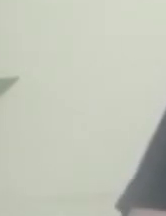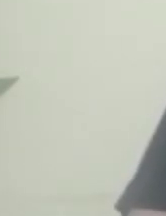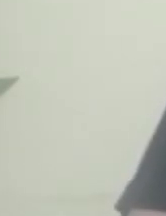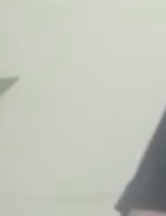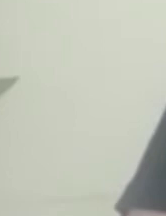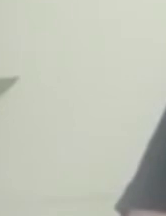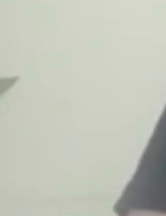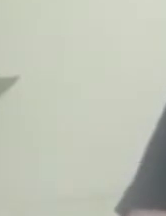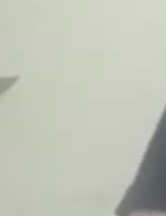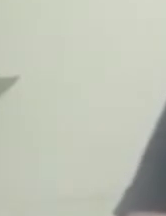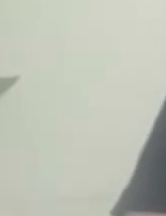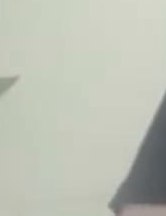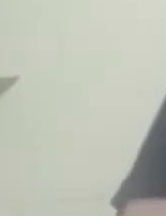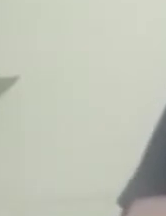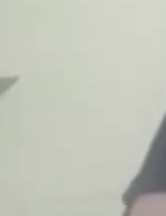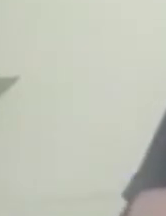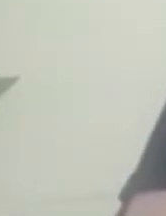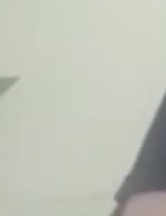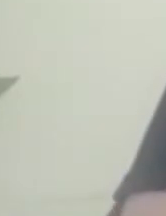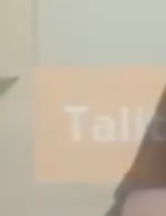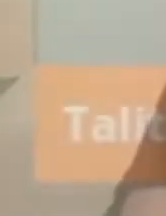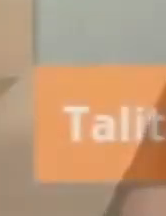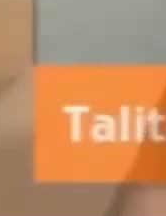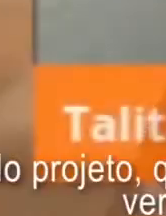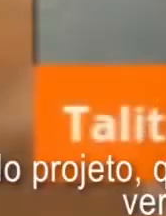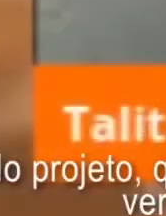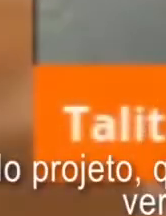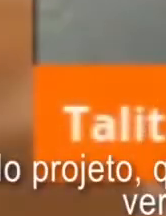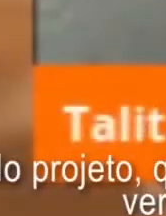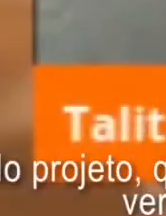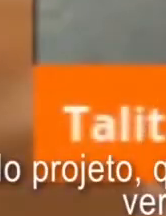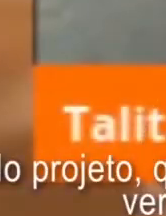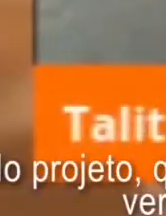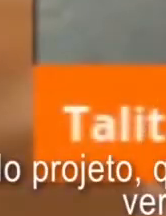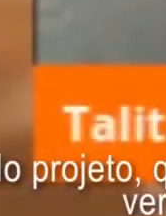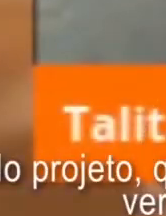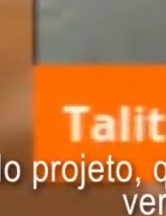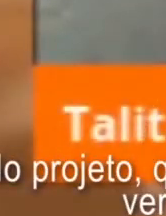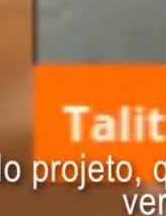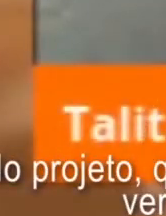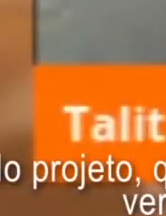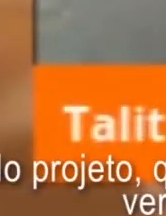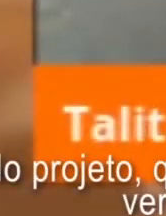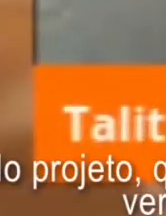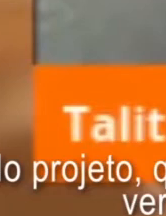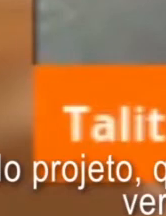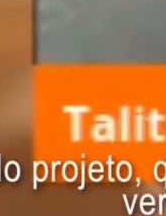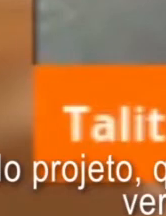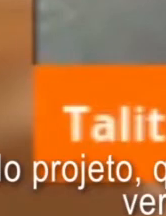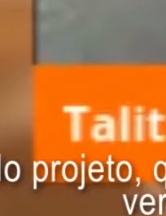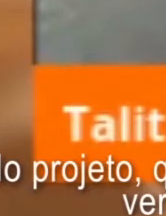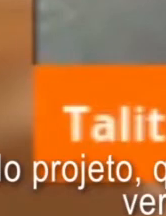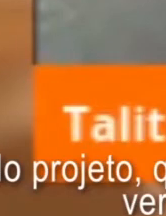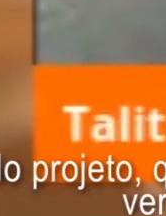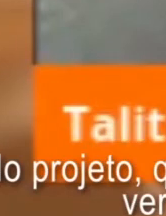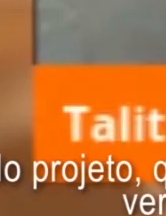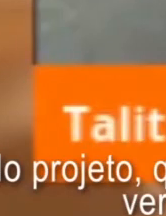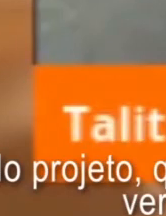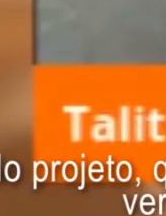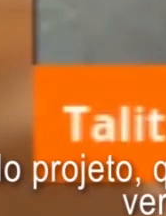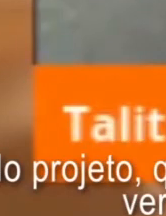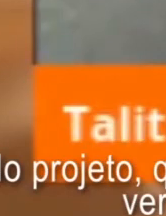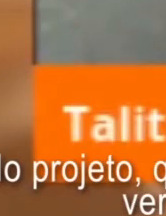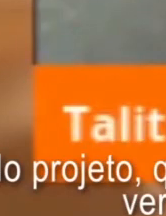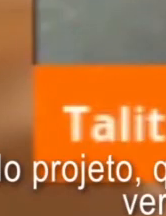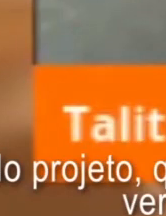discutindo temas que dizem direito ao cidadão. Do projeto, quando a gente fez o primeiro contato, para mim